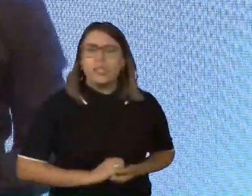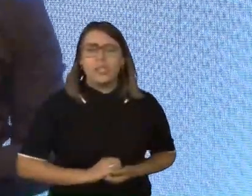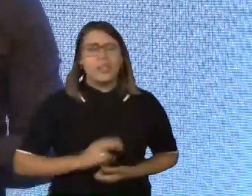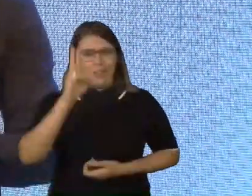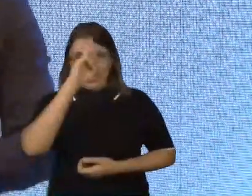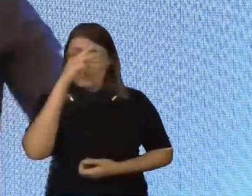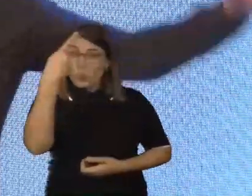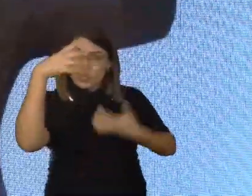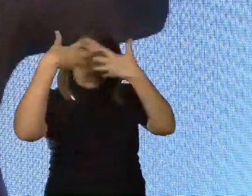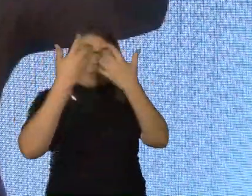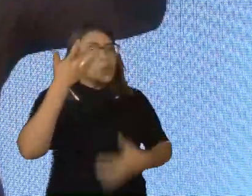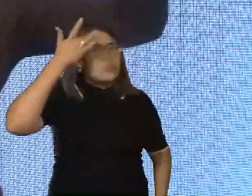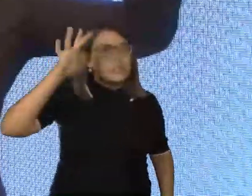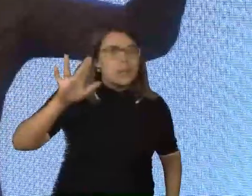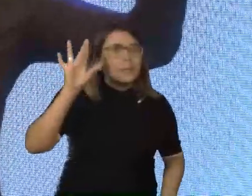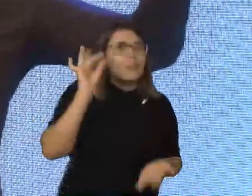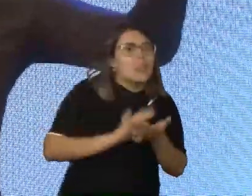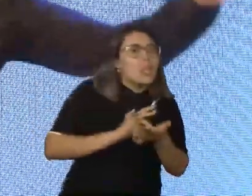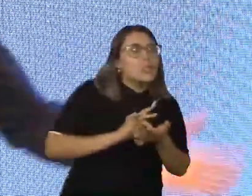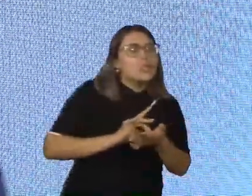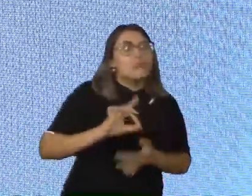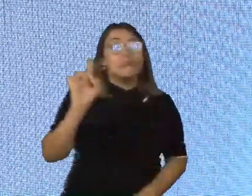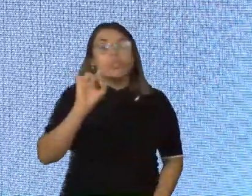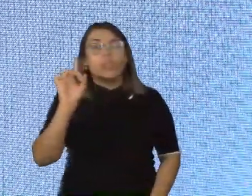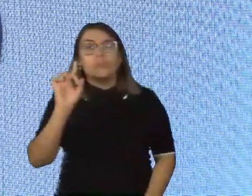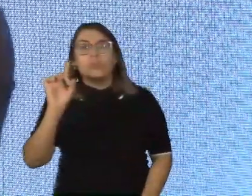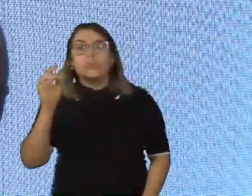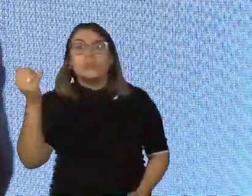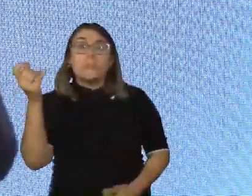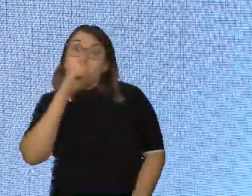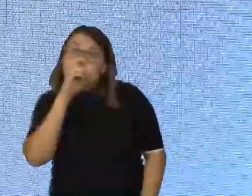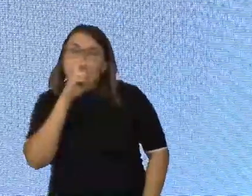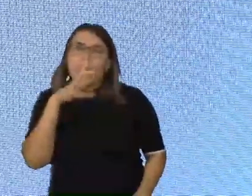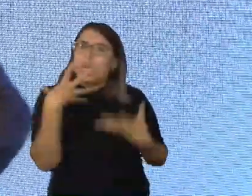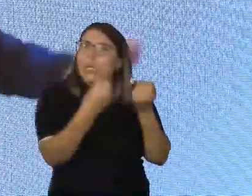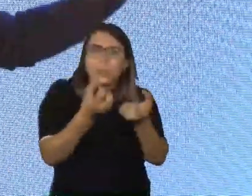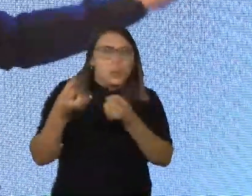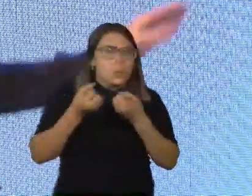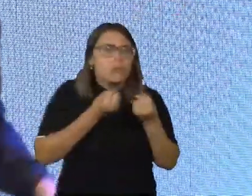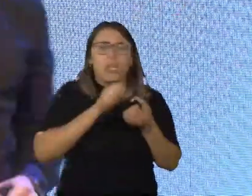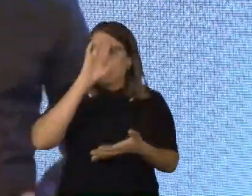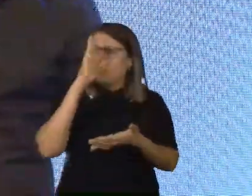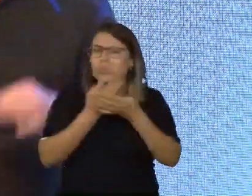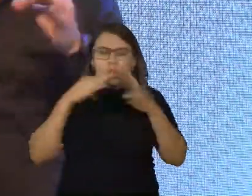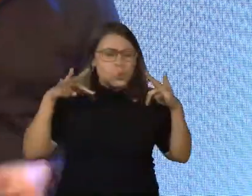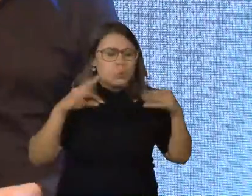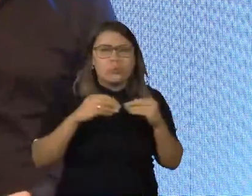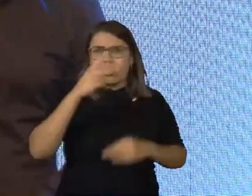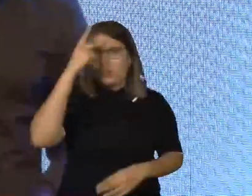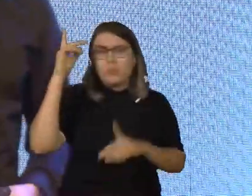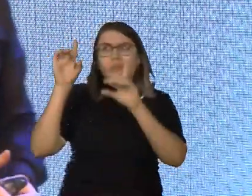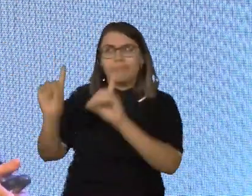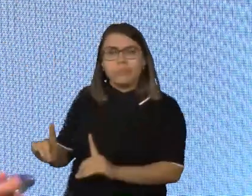cérebro, ele não sabe o que é real e o que é imaginário. Toda informação que ele capta, ele acredita. Então, ele acredita que as pessoas com